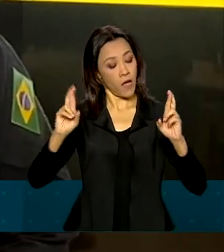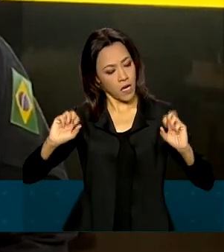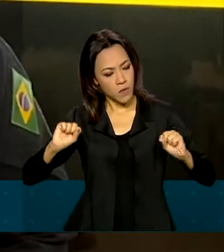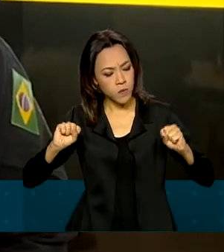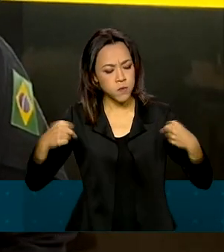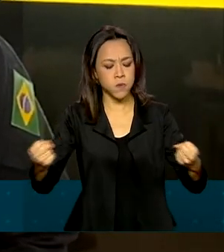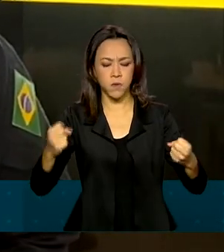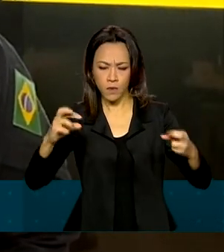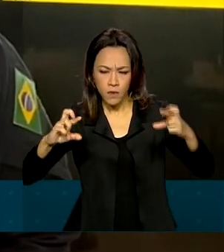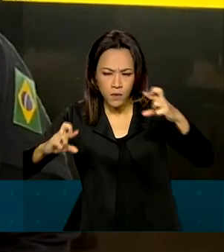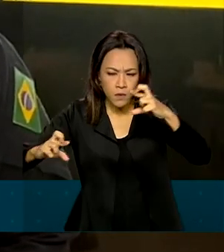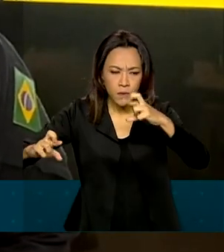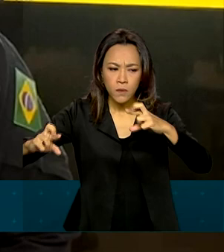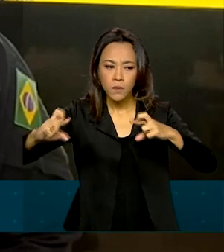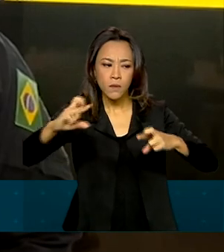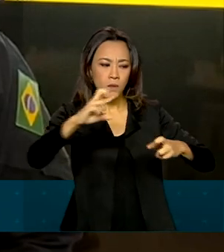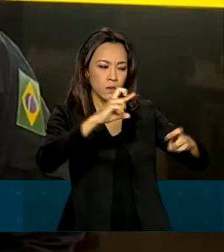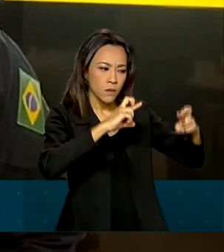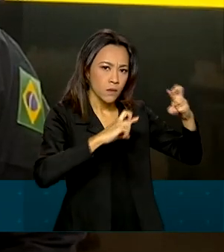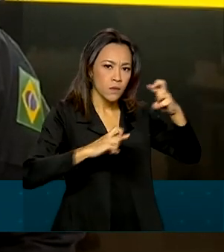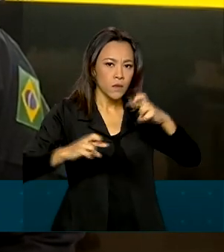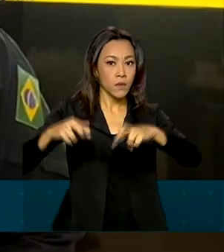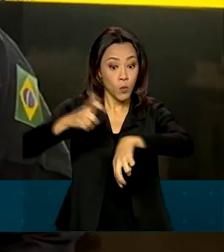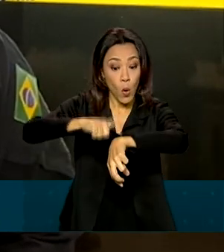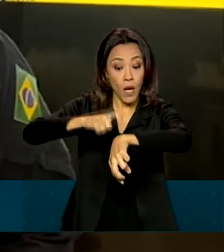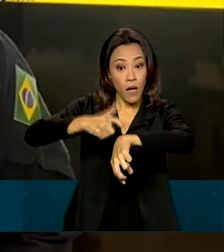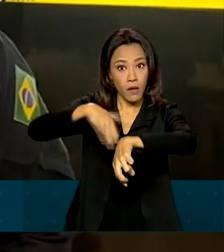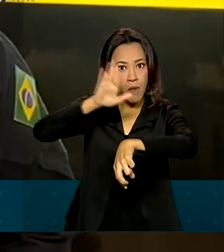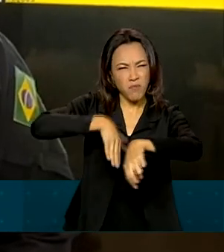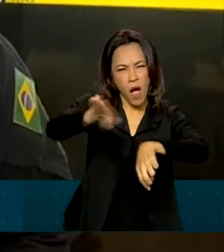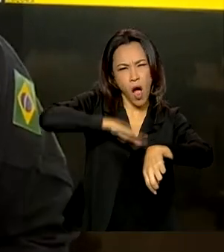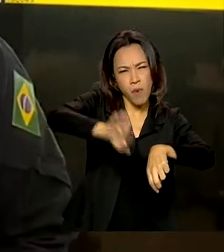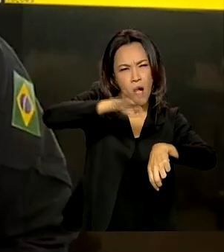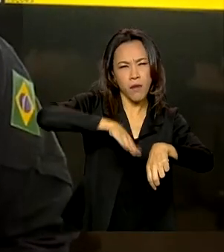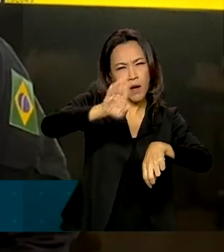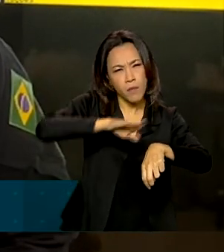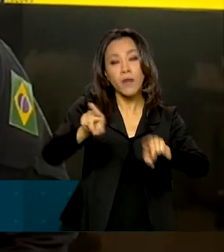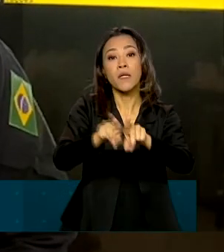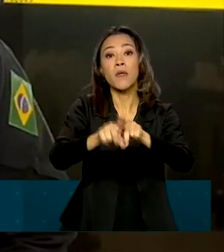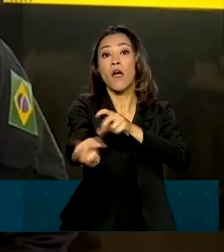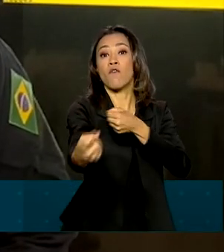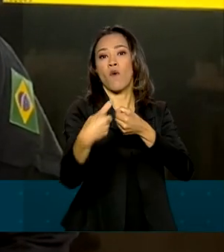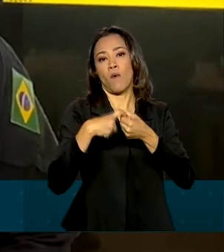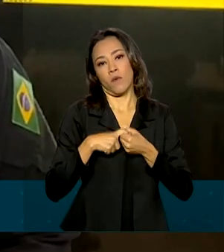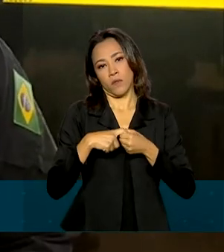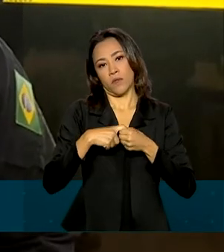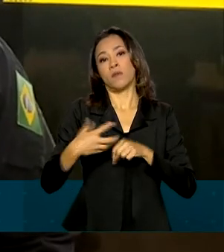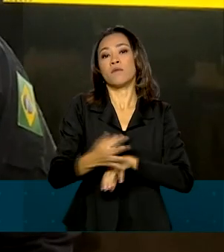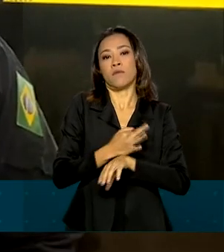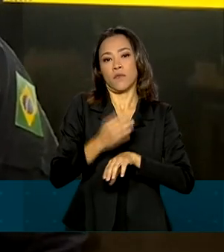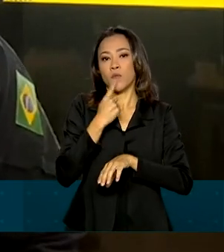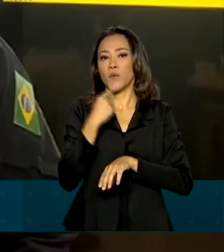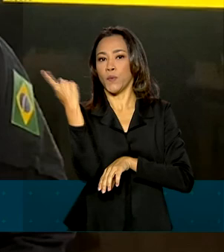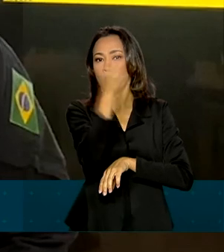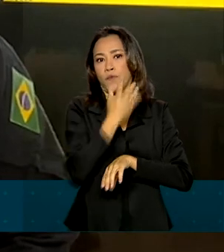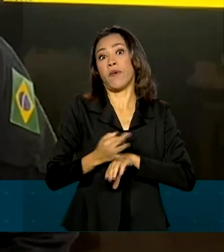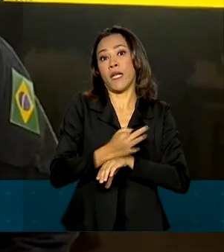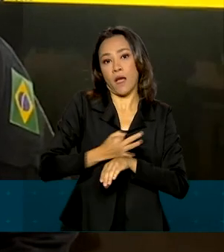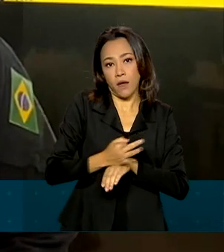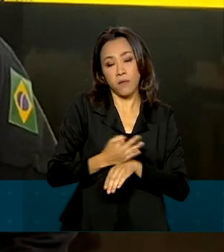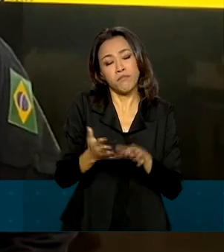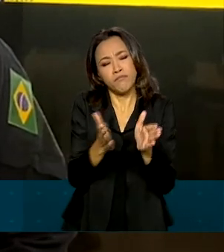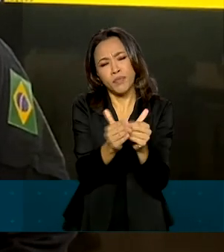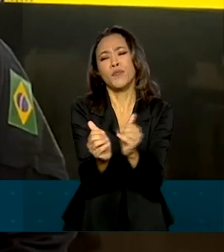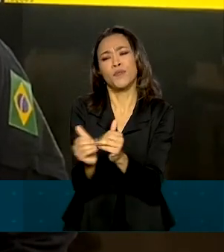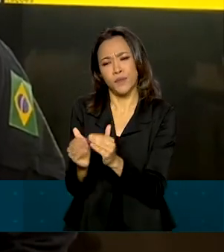naqueles dias e horários com mais intensidade de fluxo, principalmente na saída e no retorno do feriadão. A gente faz um pedido a todos os